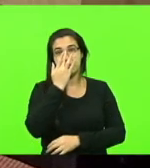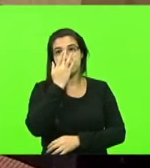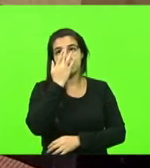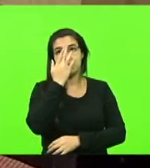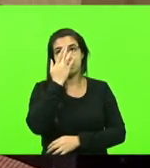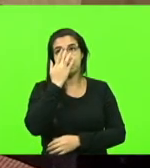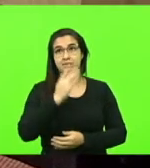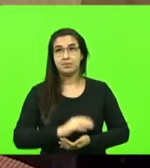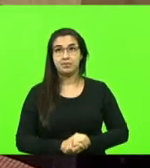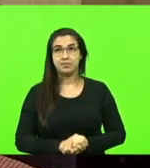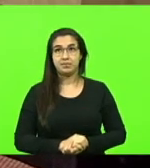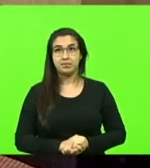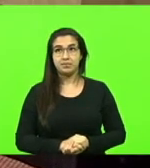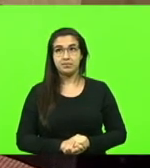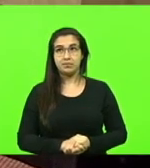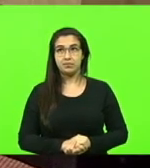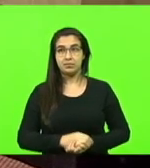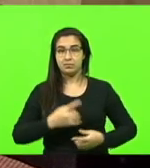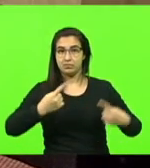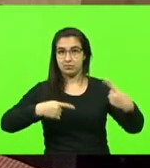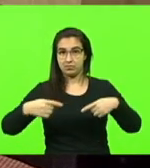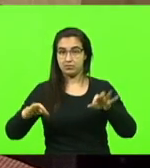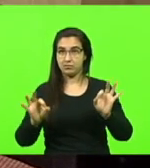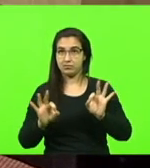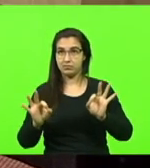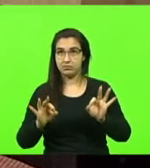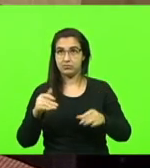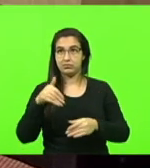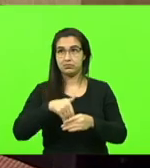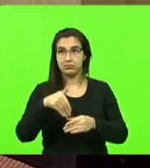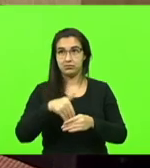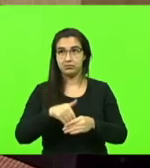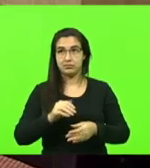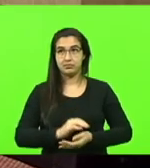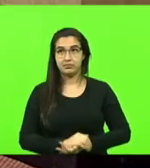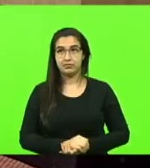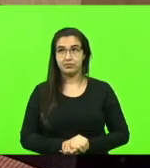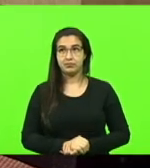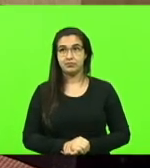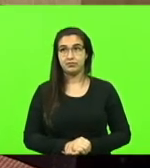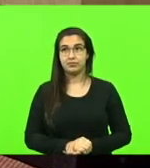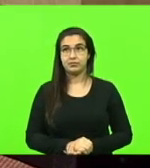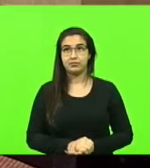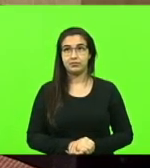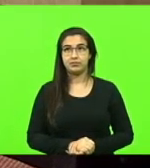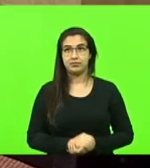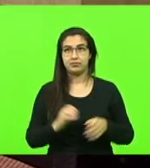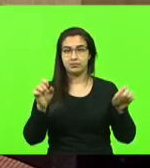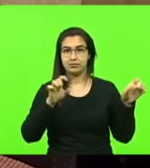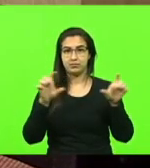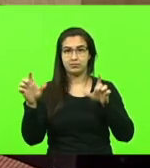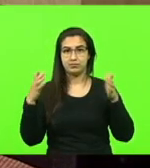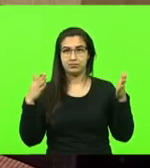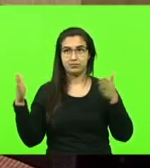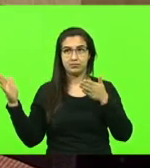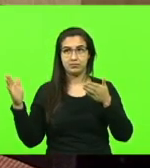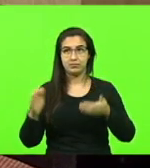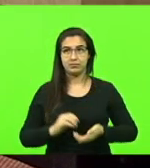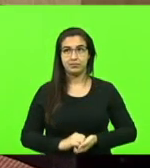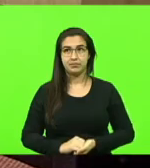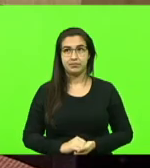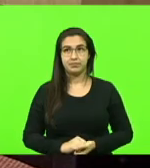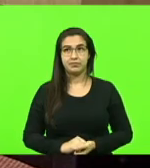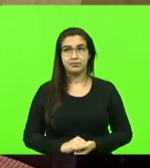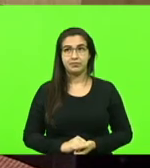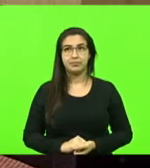não havendo mais quem queira discutir em votação o painel o presidente por favor o assinante está requerendo voto no painel peço